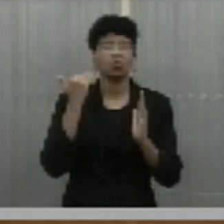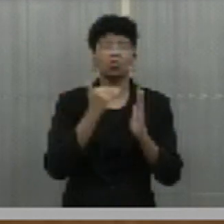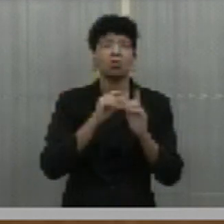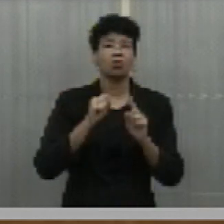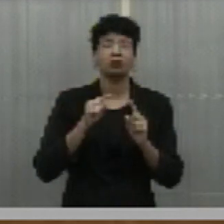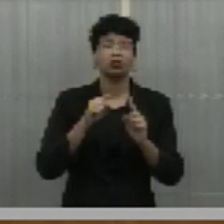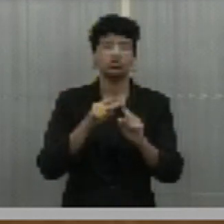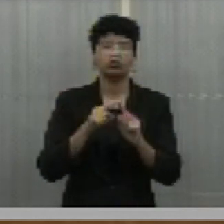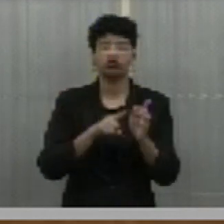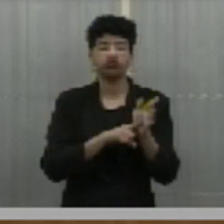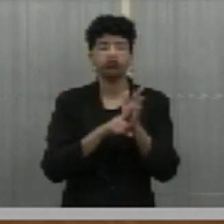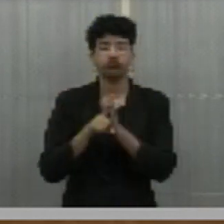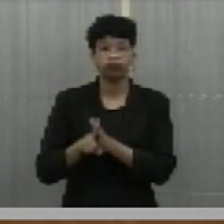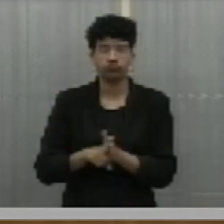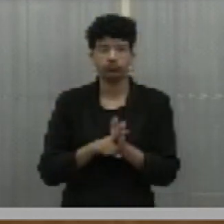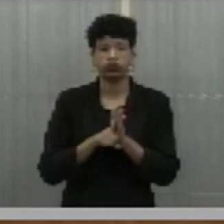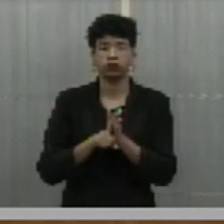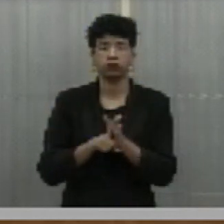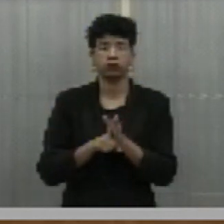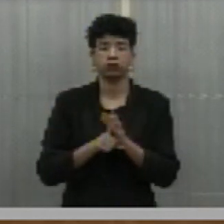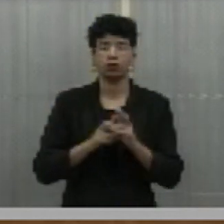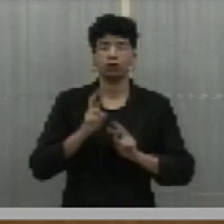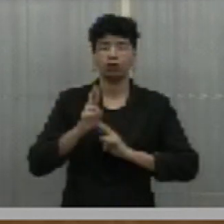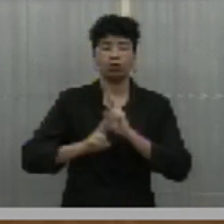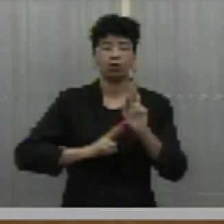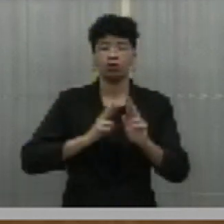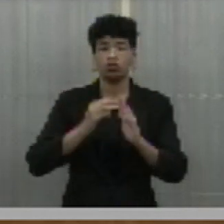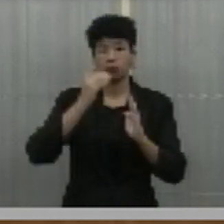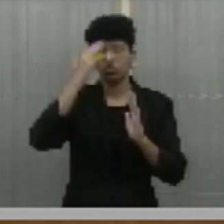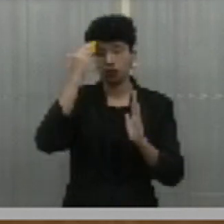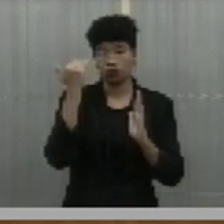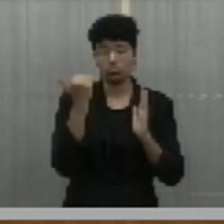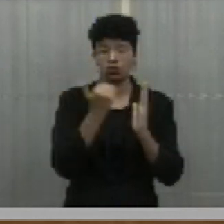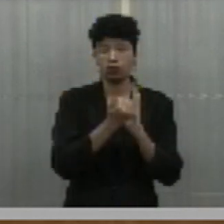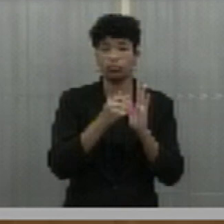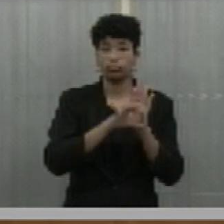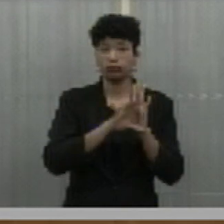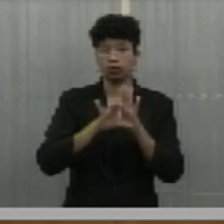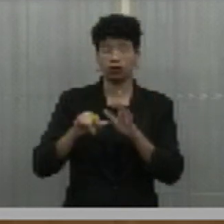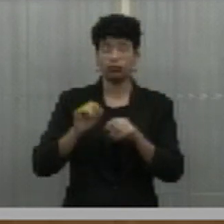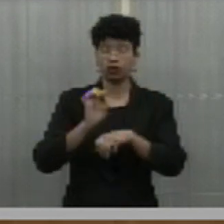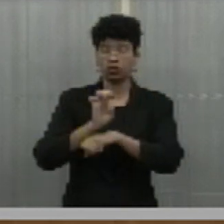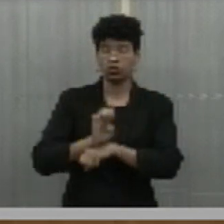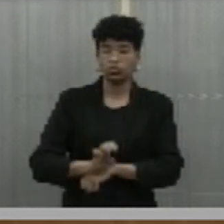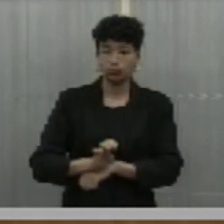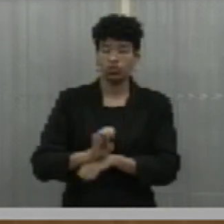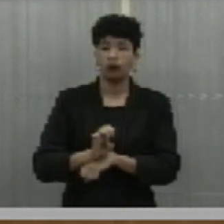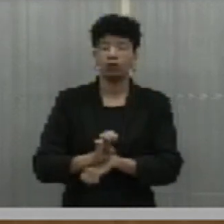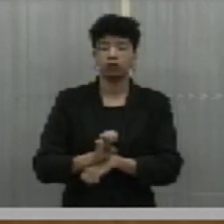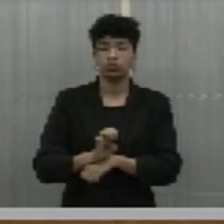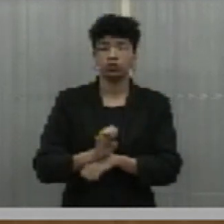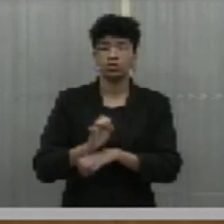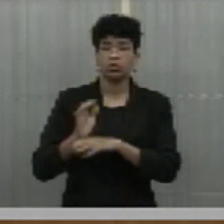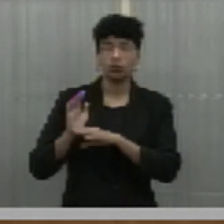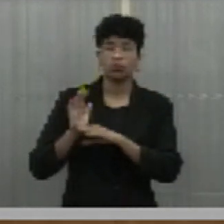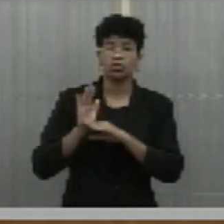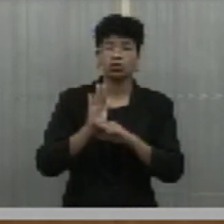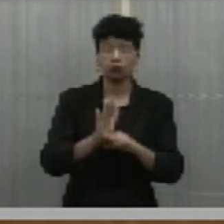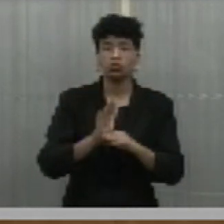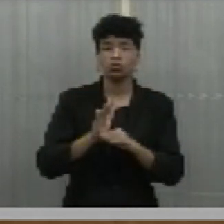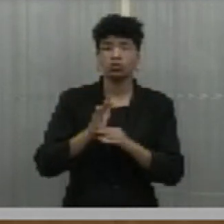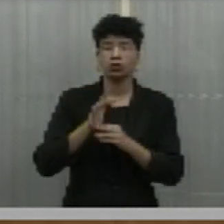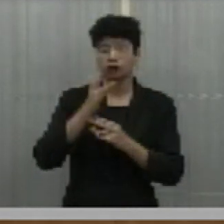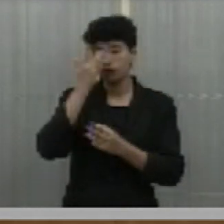realizada uma fiscalização em relação ao cumprimento dessas leis estaduais que beneficiam os